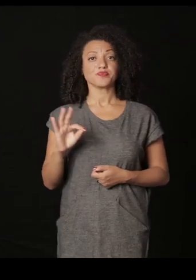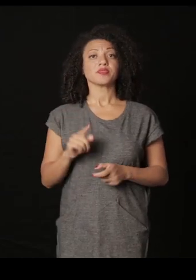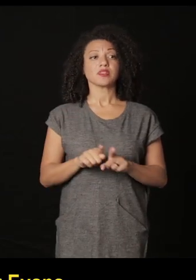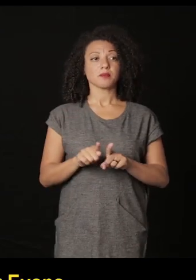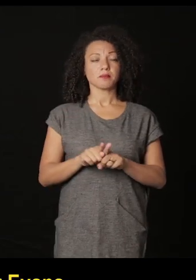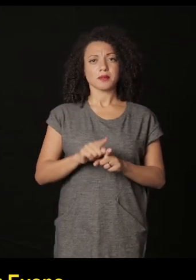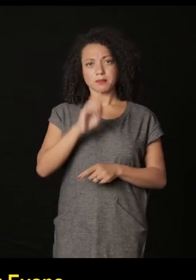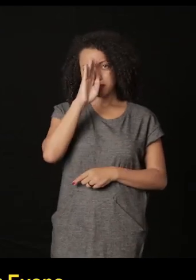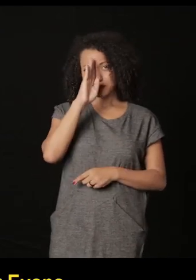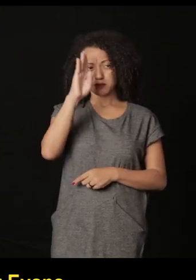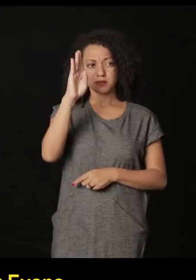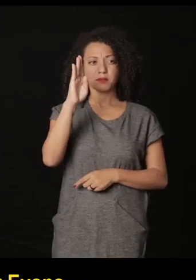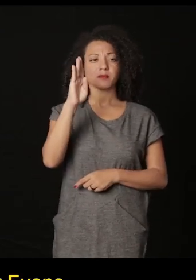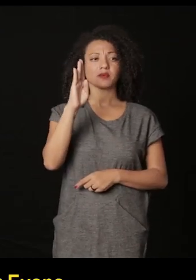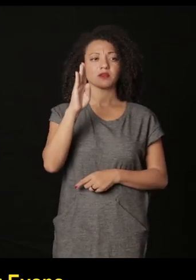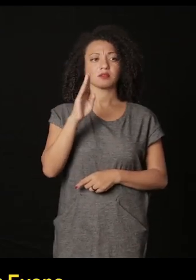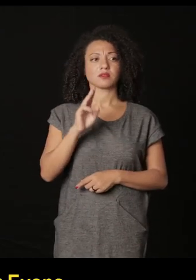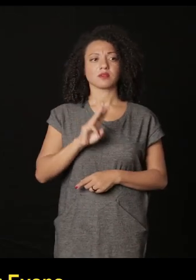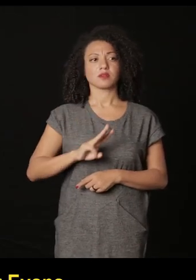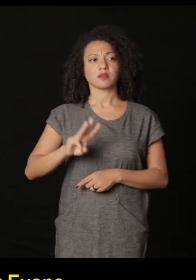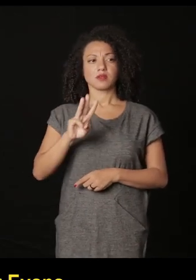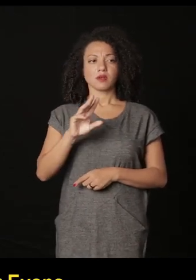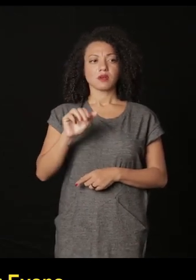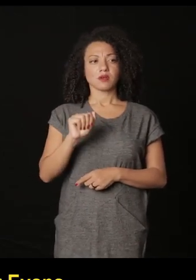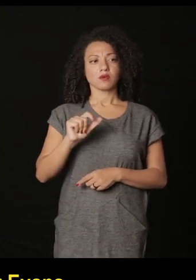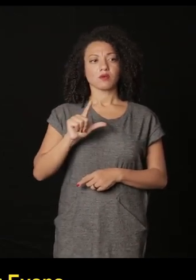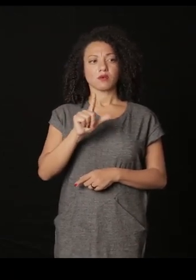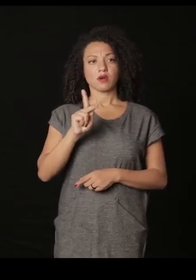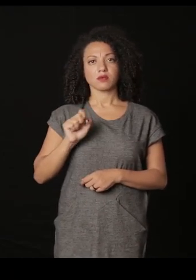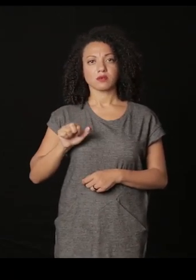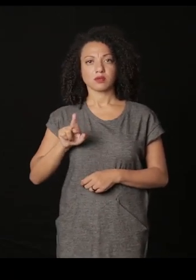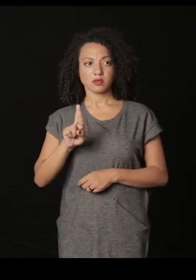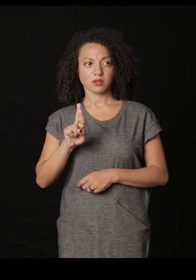Também especialmente Valka Ravens